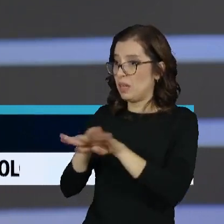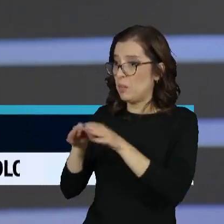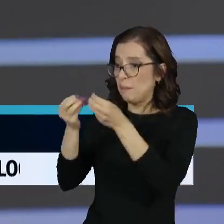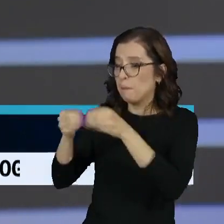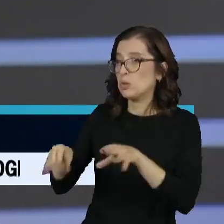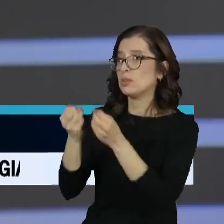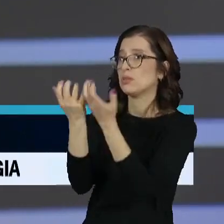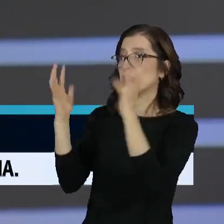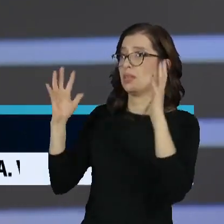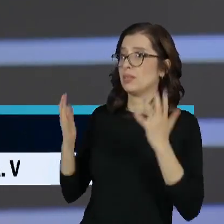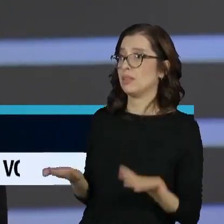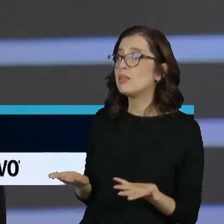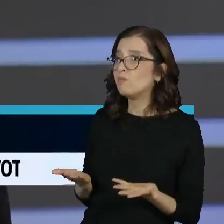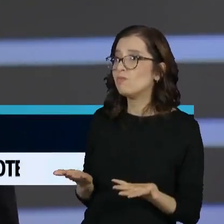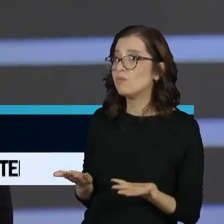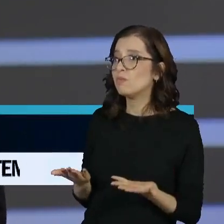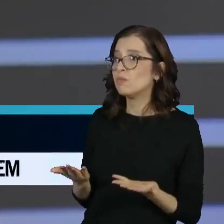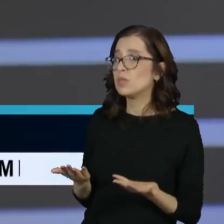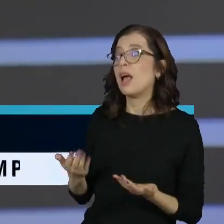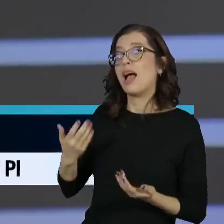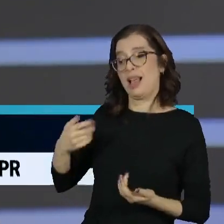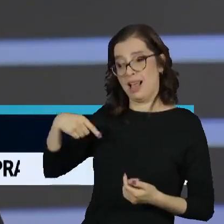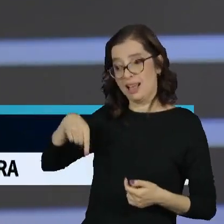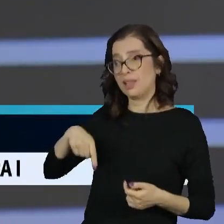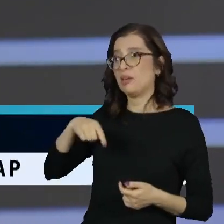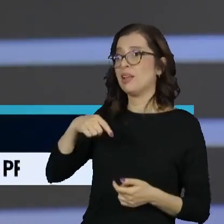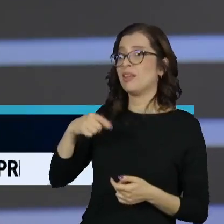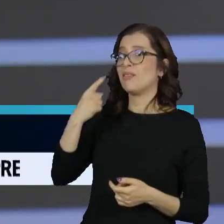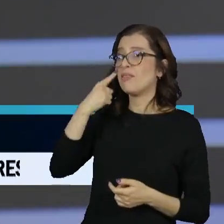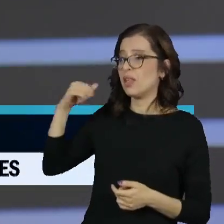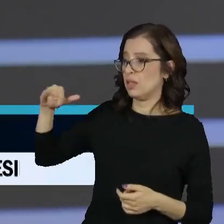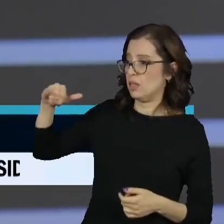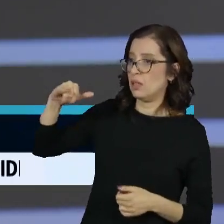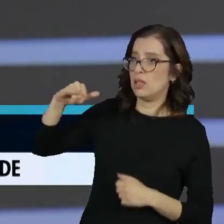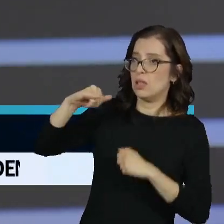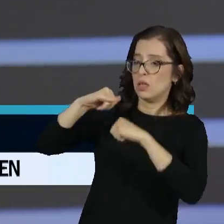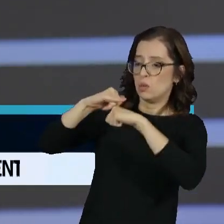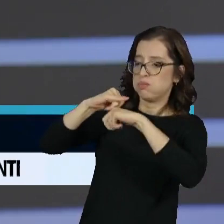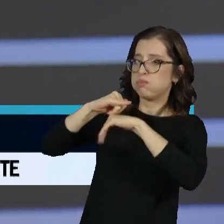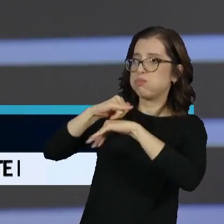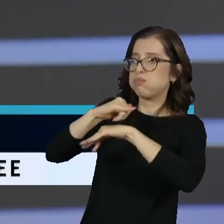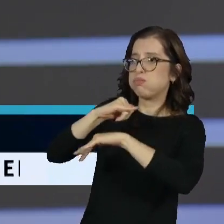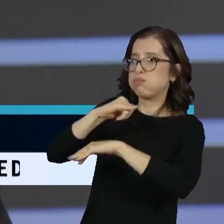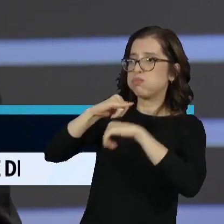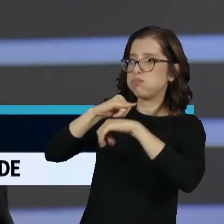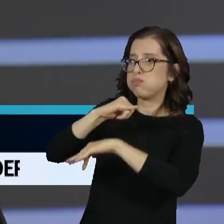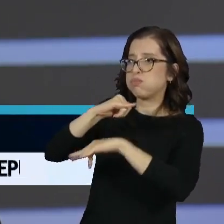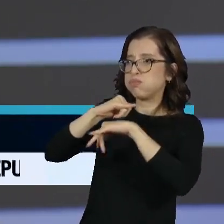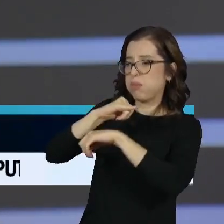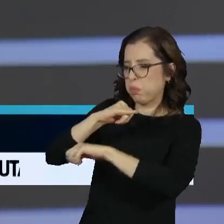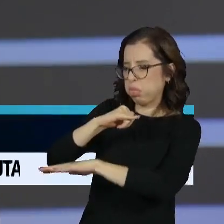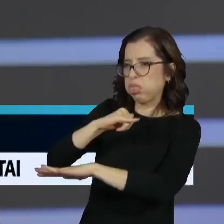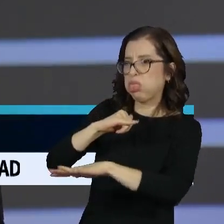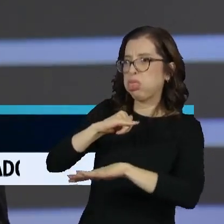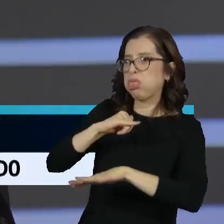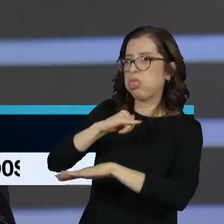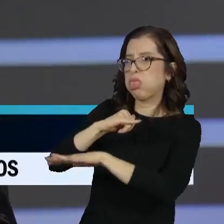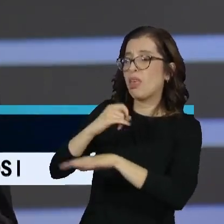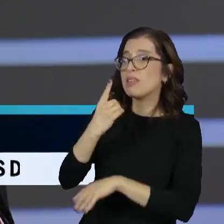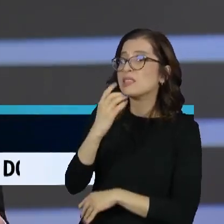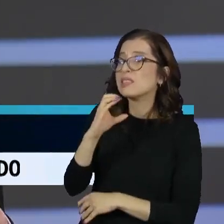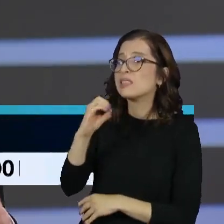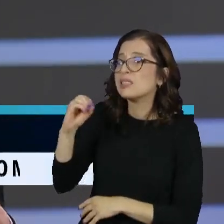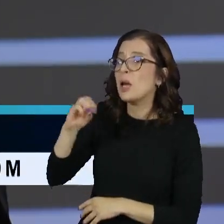aqui uma pulverização aérea, vocês viram 100 milhões de abelhas morreram, inclusive afetando a agricultura, porque a abelha